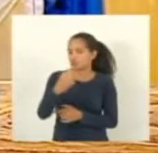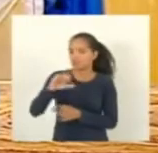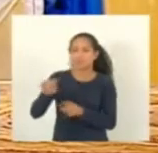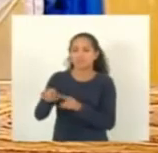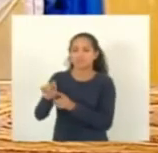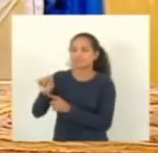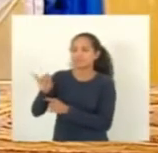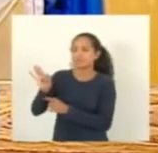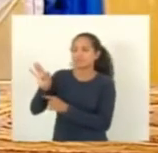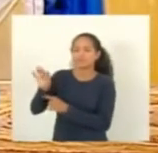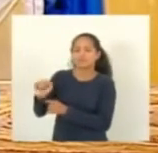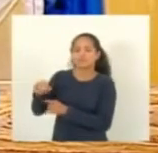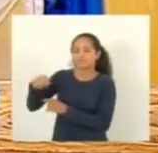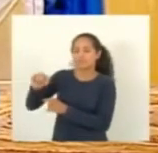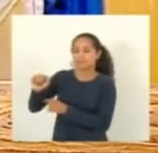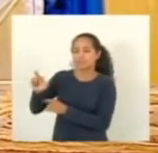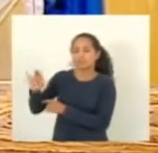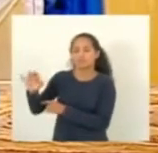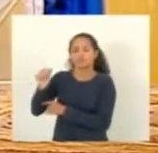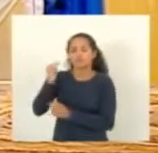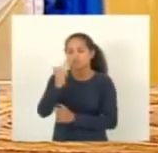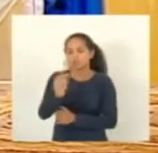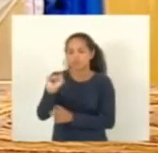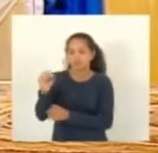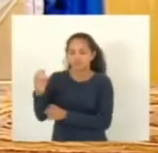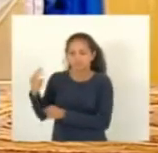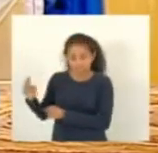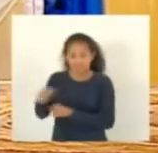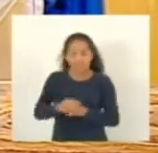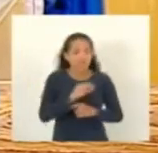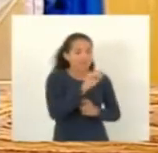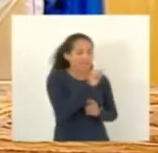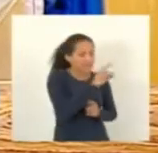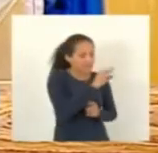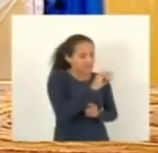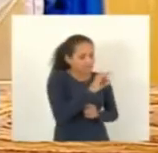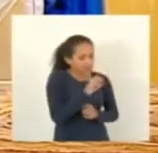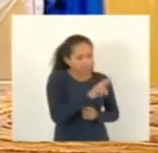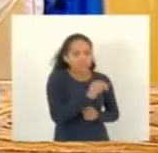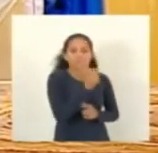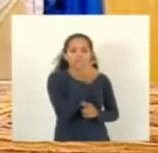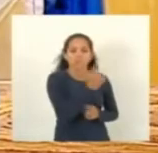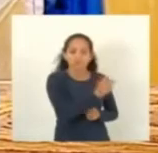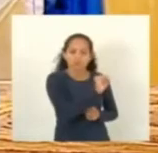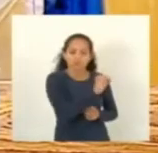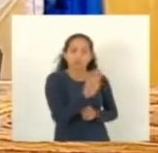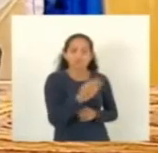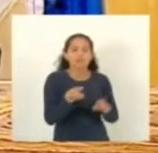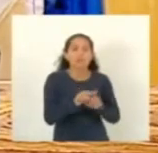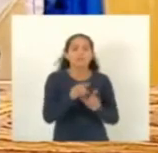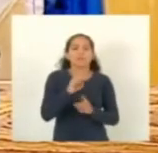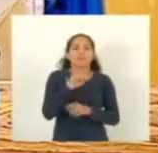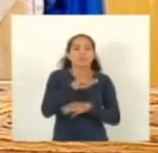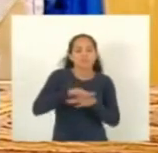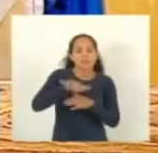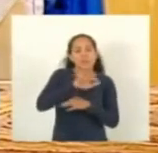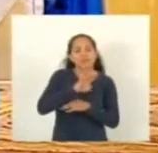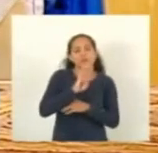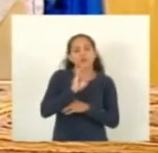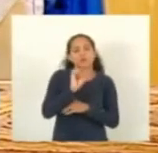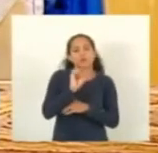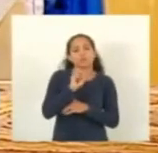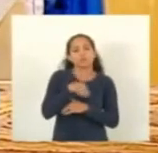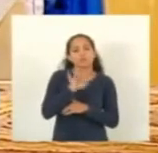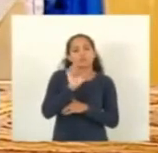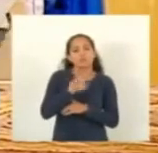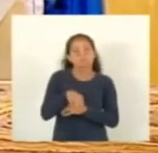Marta, 286. Caratuíra, 254. E o bairro Bonfim, 243.